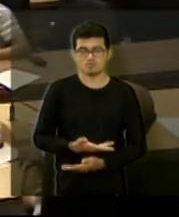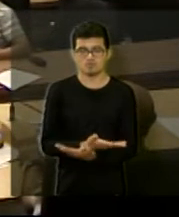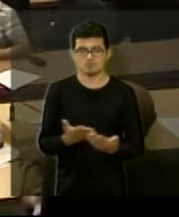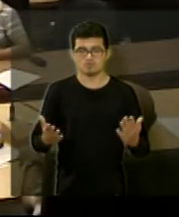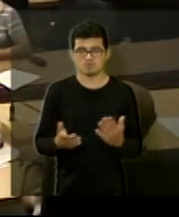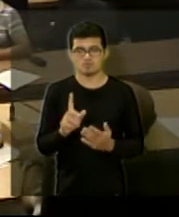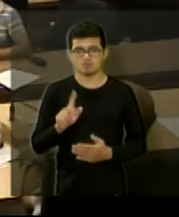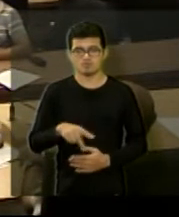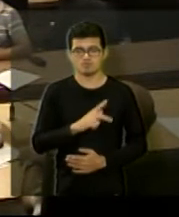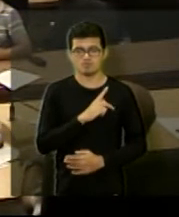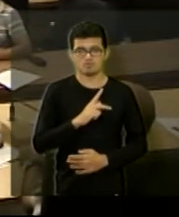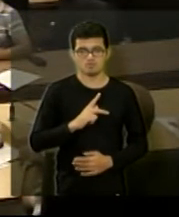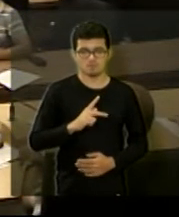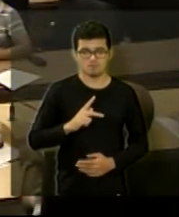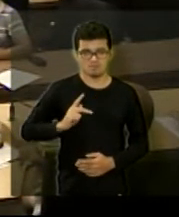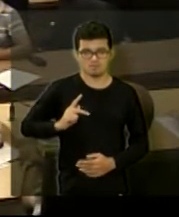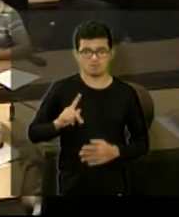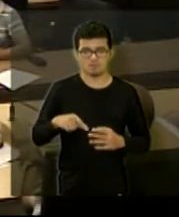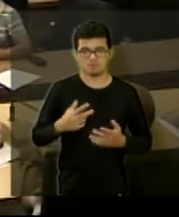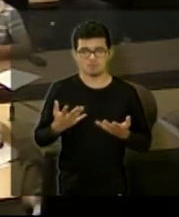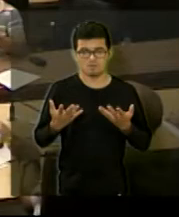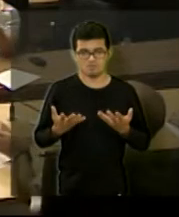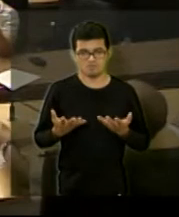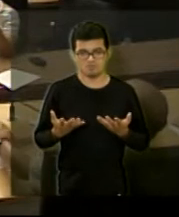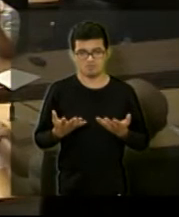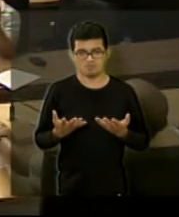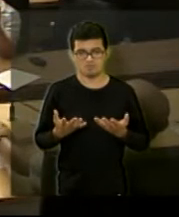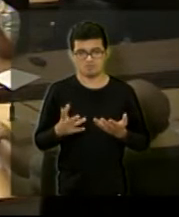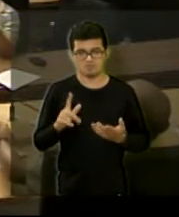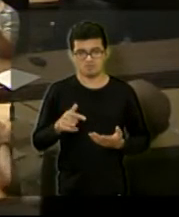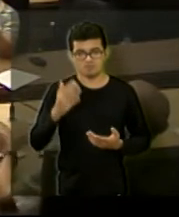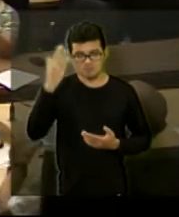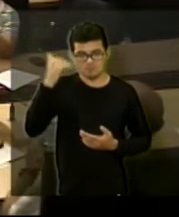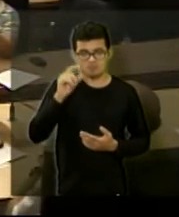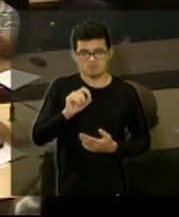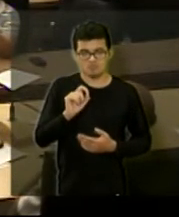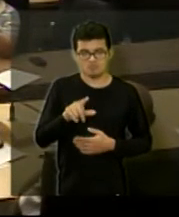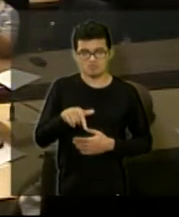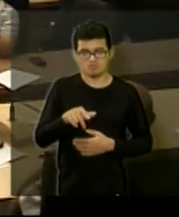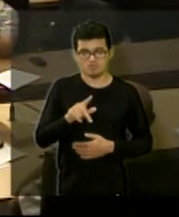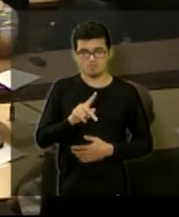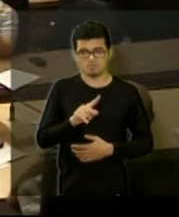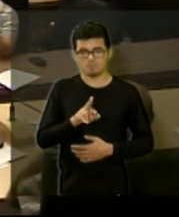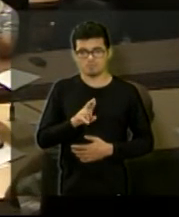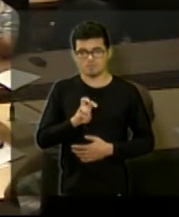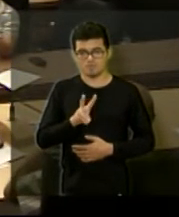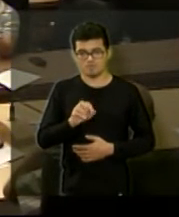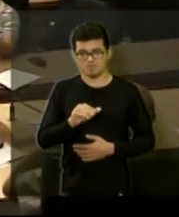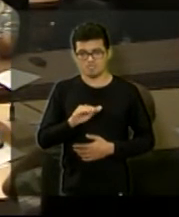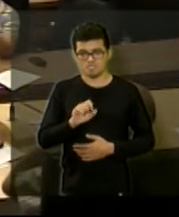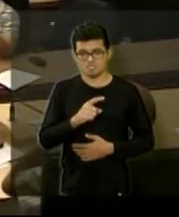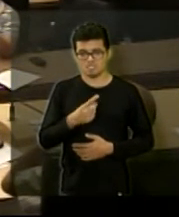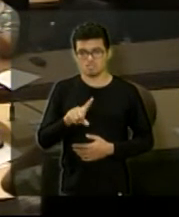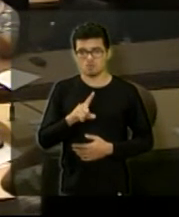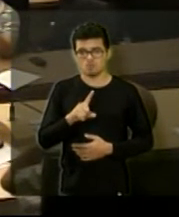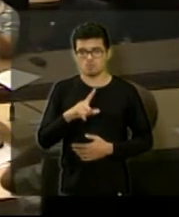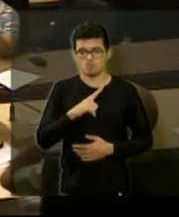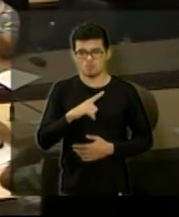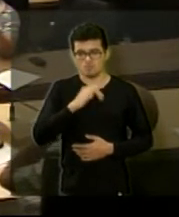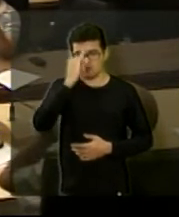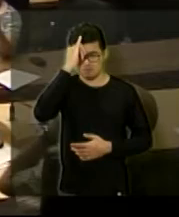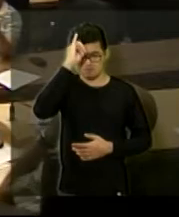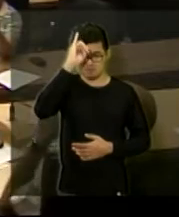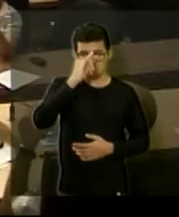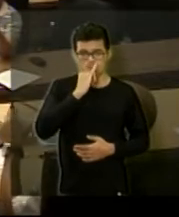vereadores que estão aqui eu queria saber sobre a questão de prevenção prevenção de perdas com questão